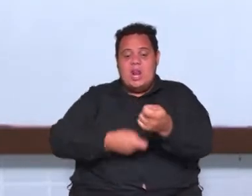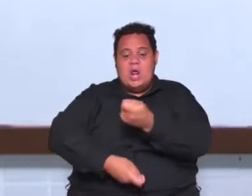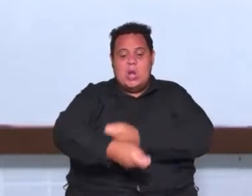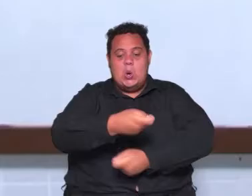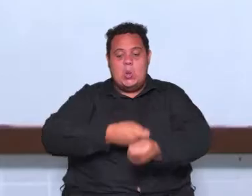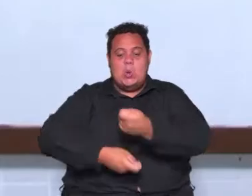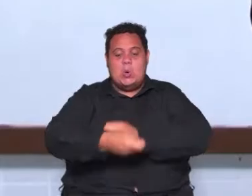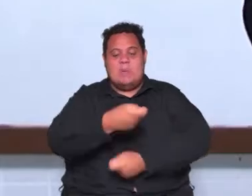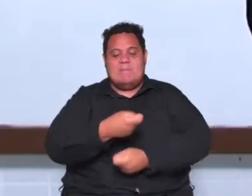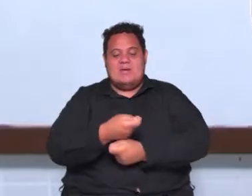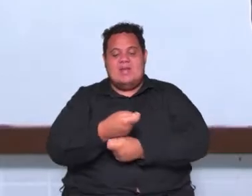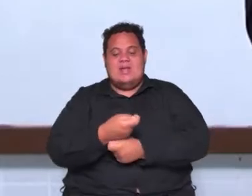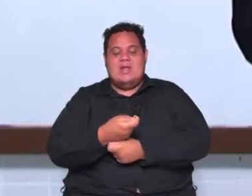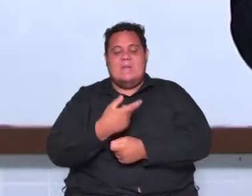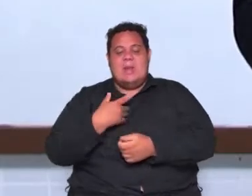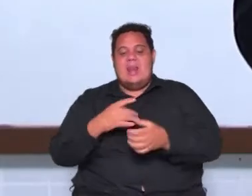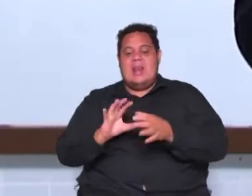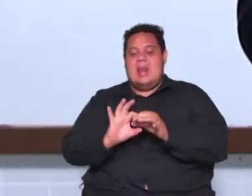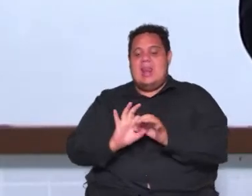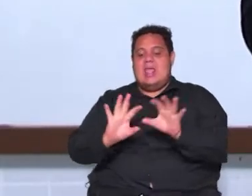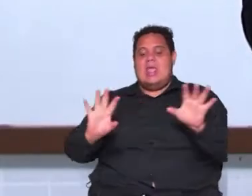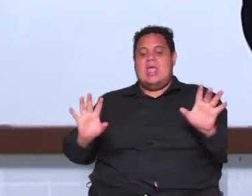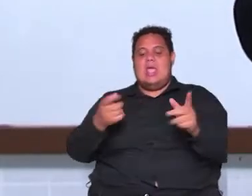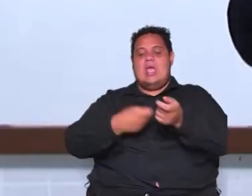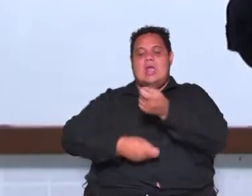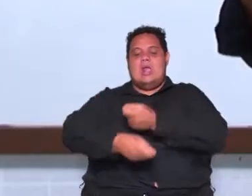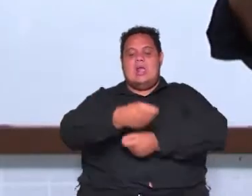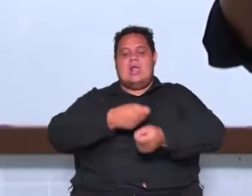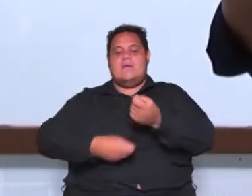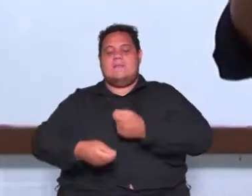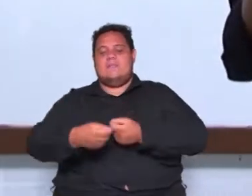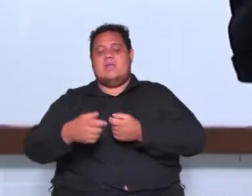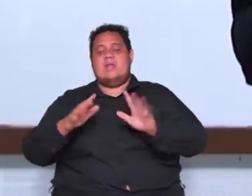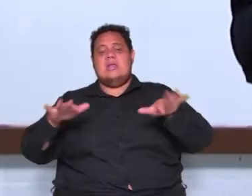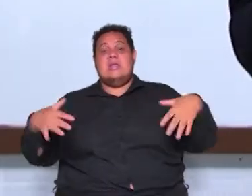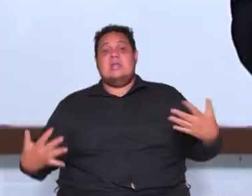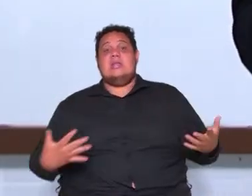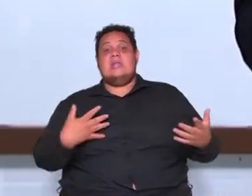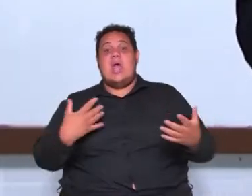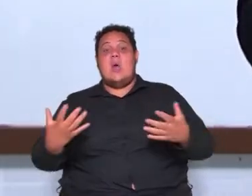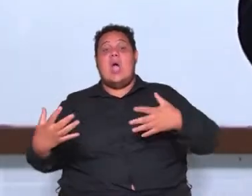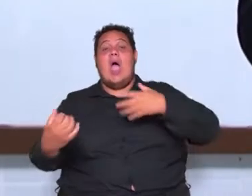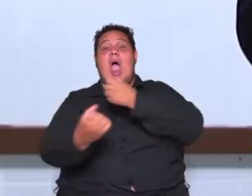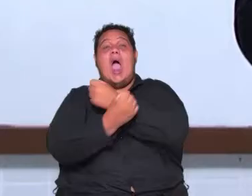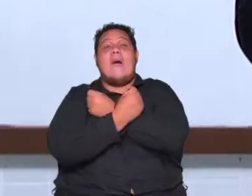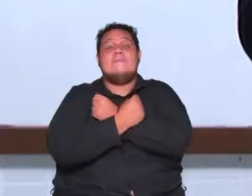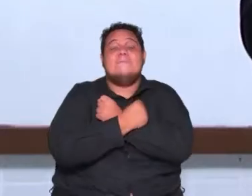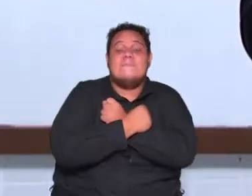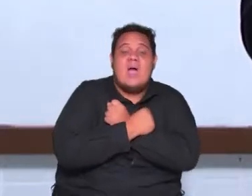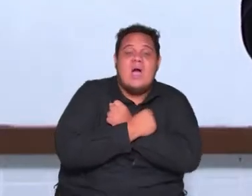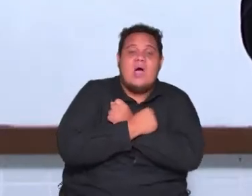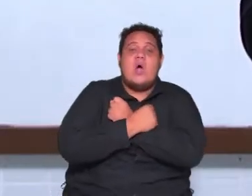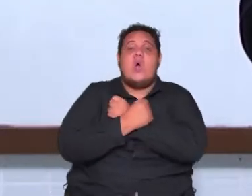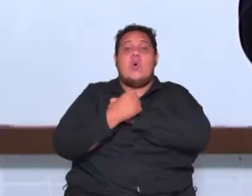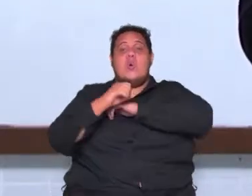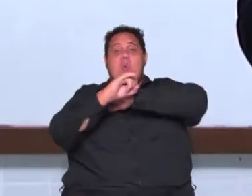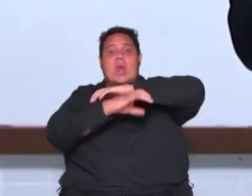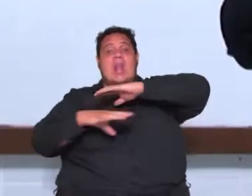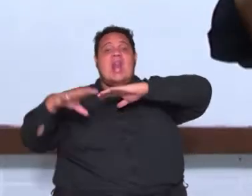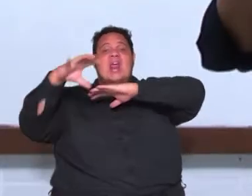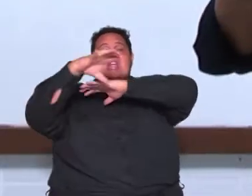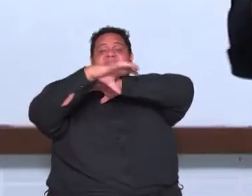fazendo o famoso liberalismo econômico então a burguesia abraça o iluminismo com muito